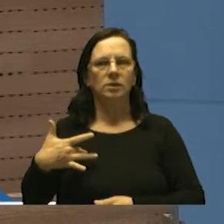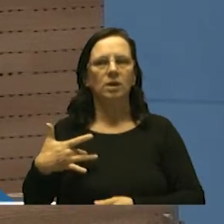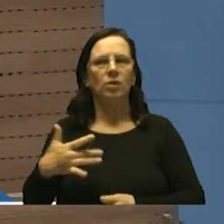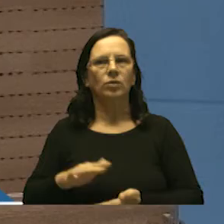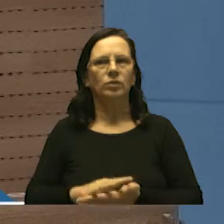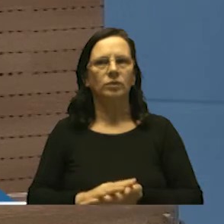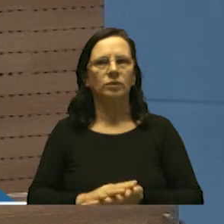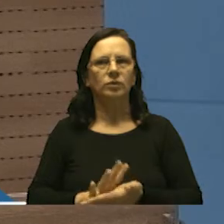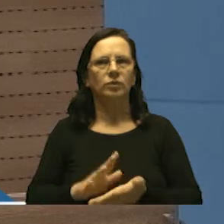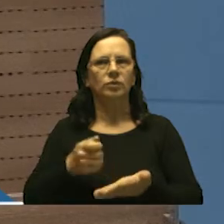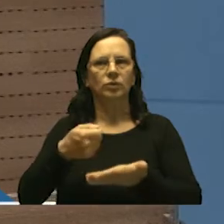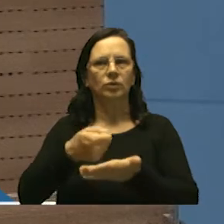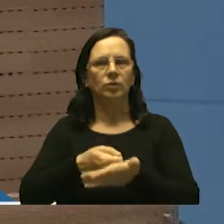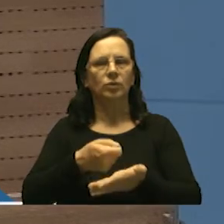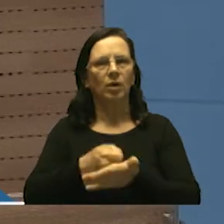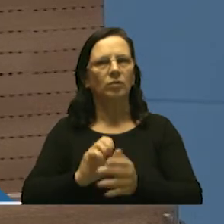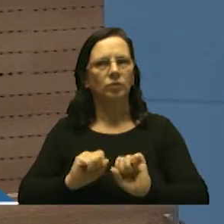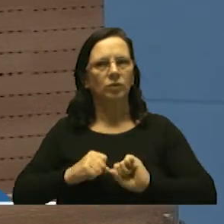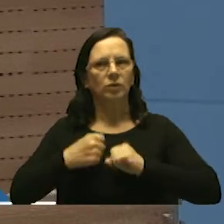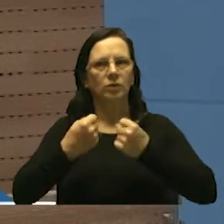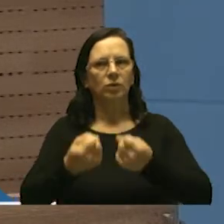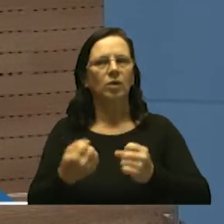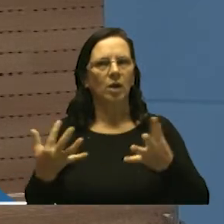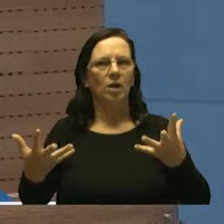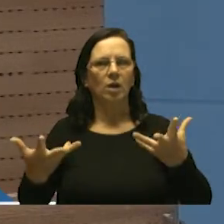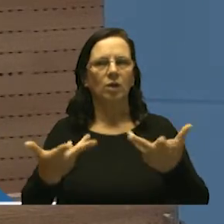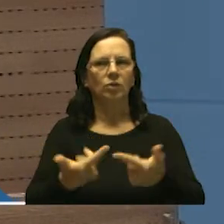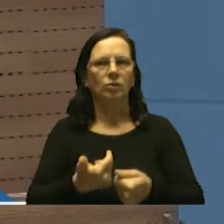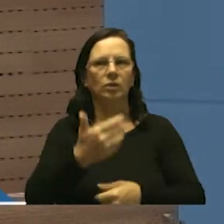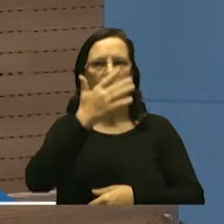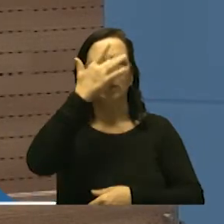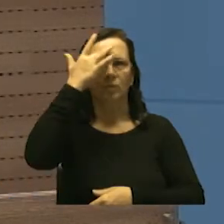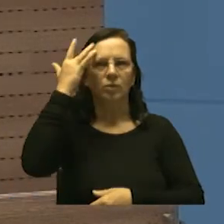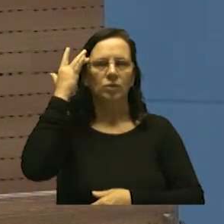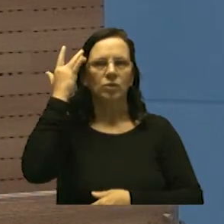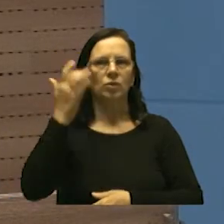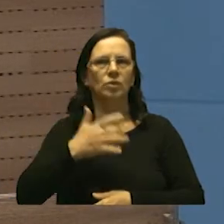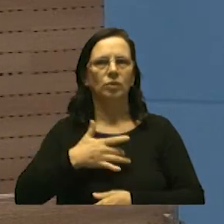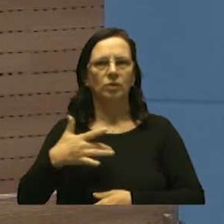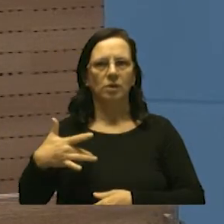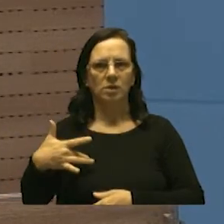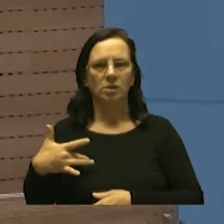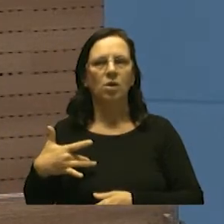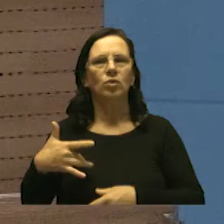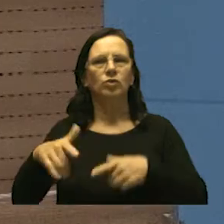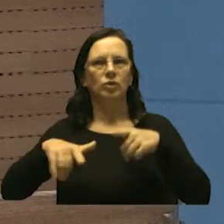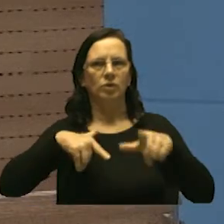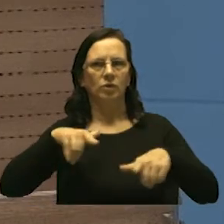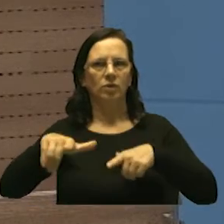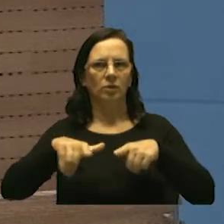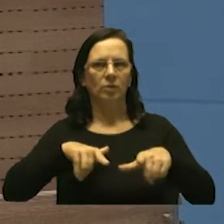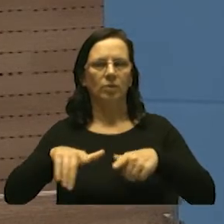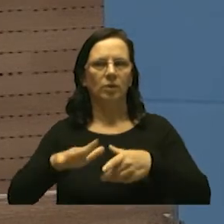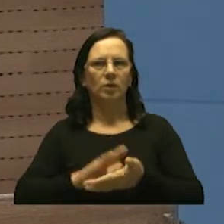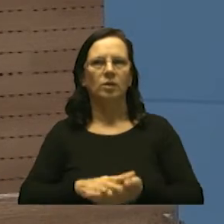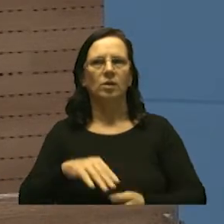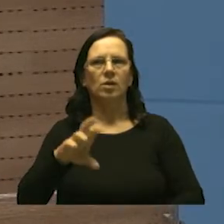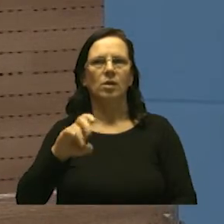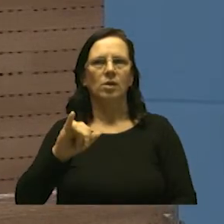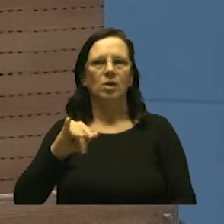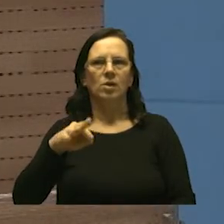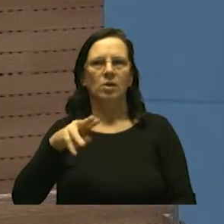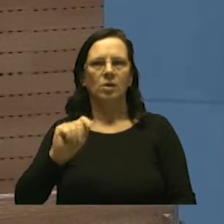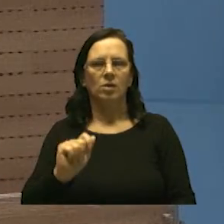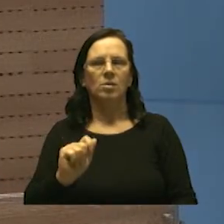o pagamento desse incentivo a toda a categoria dos agentes comunitários de saúde e os agentes de endemias do nosso